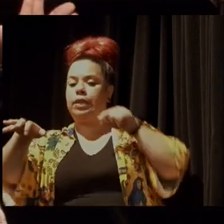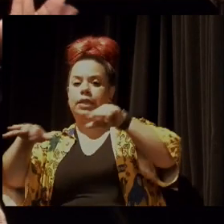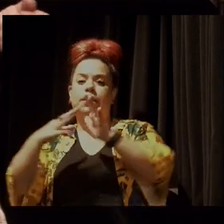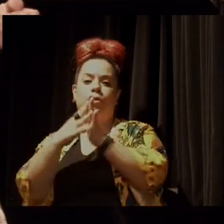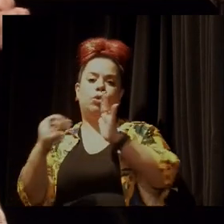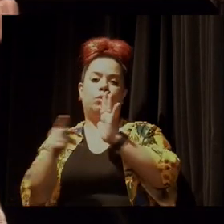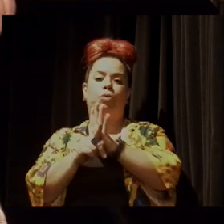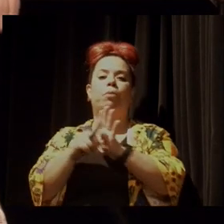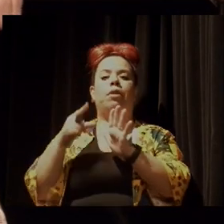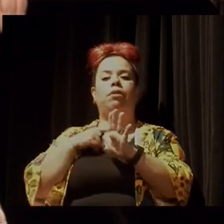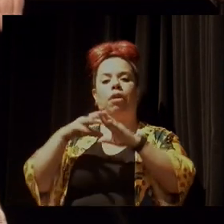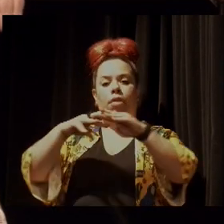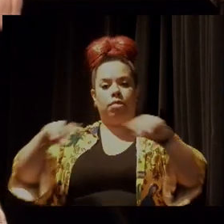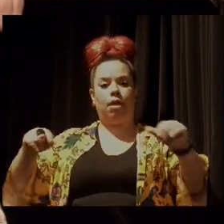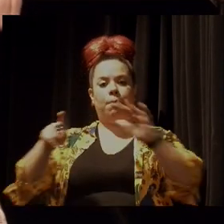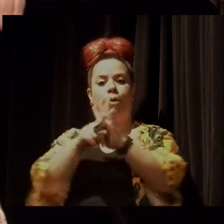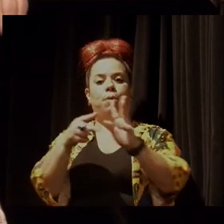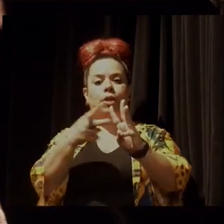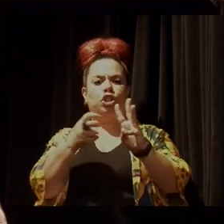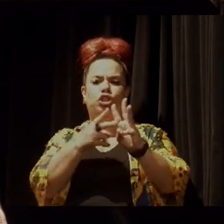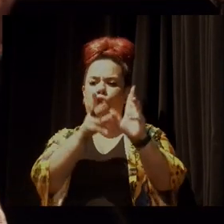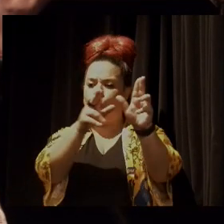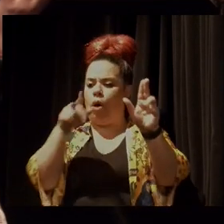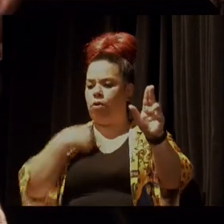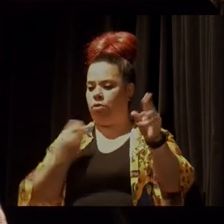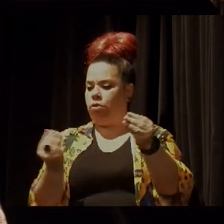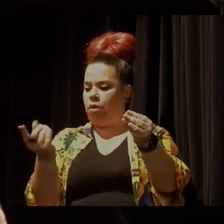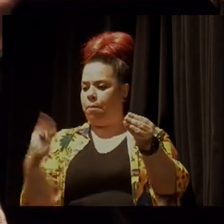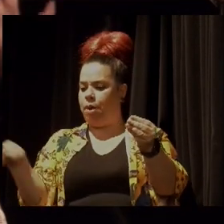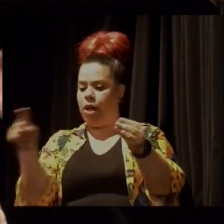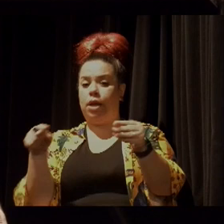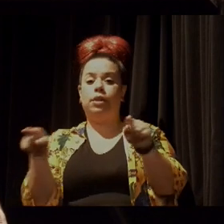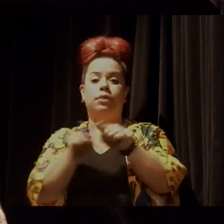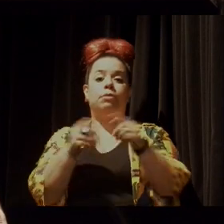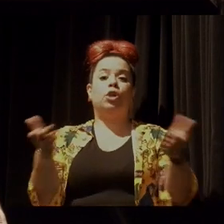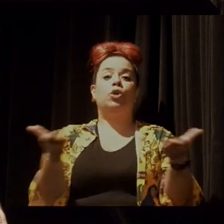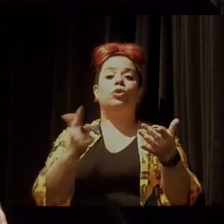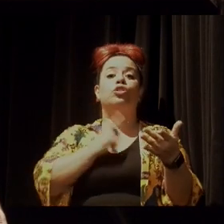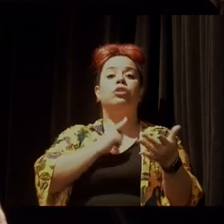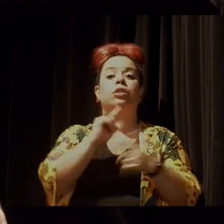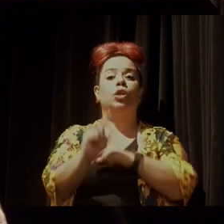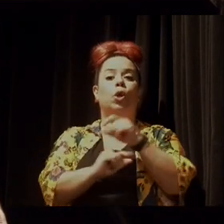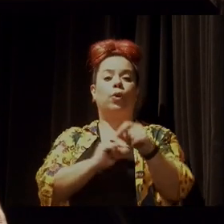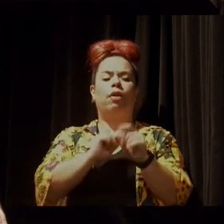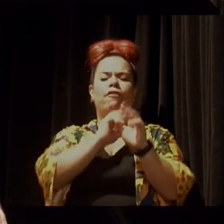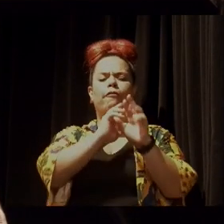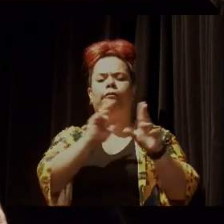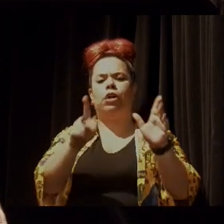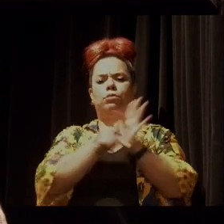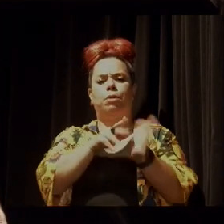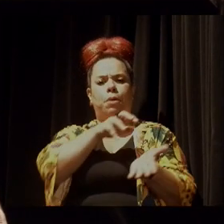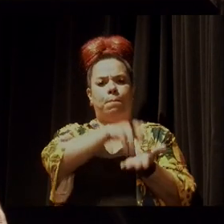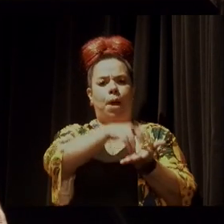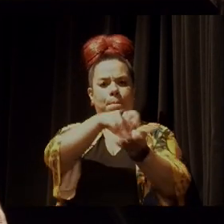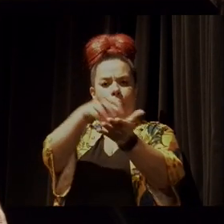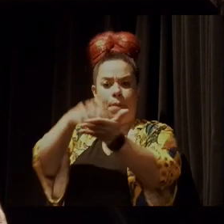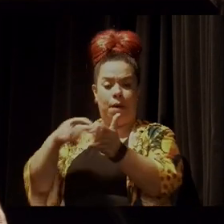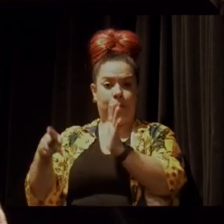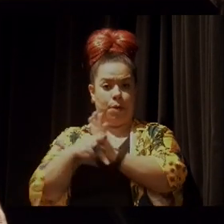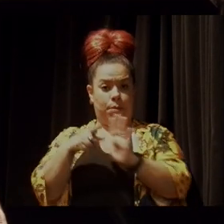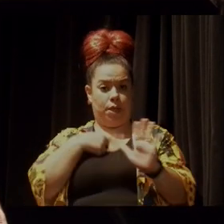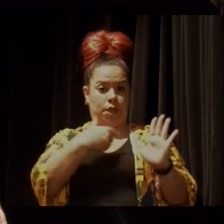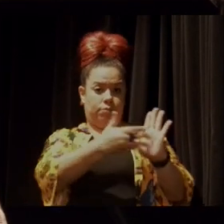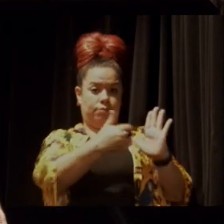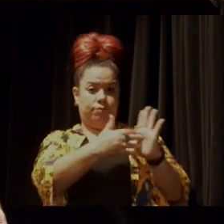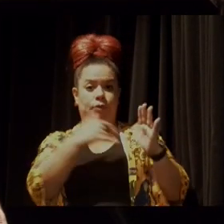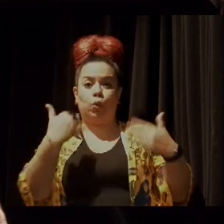das terras indígenas, de demarcação das terras indígenas. E hoje nós temos um conjunto de reservas extrativistas que é grande